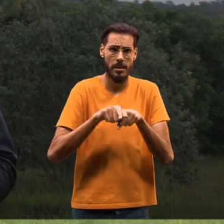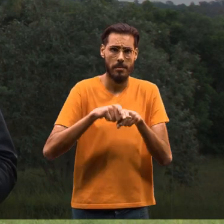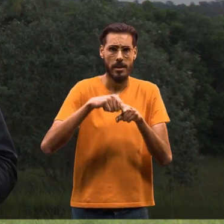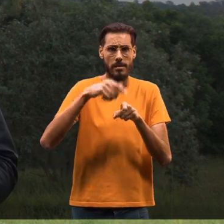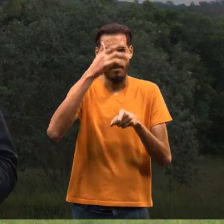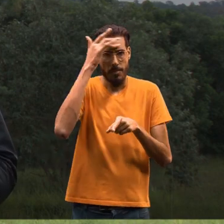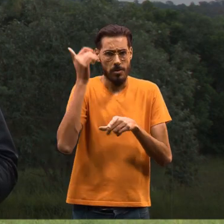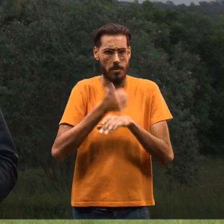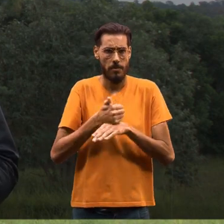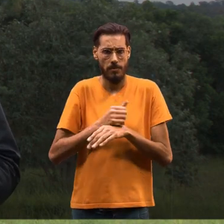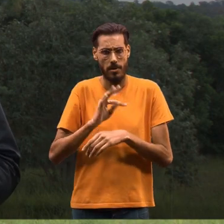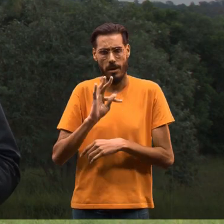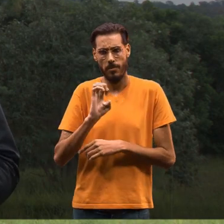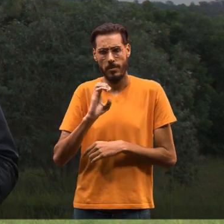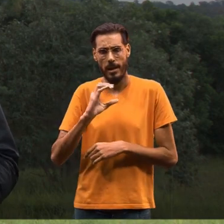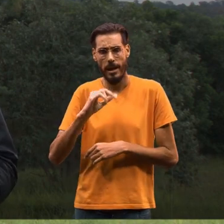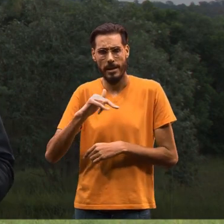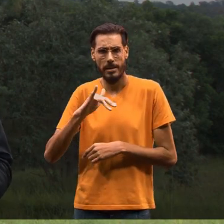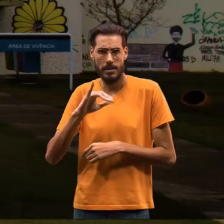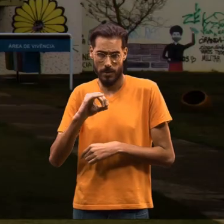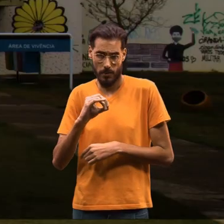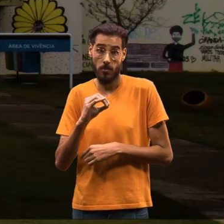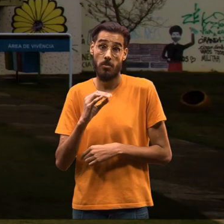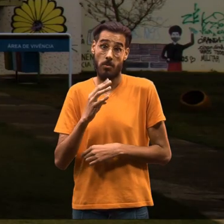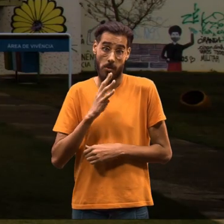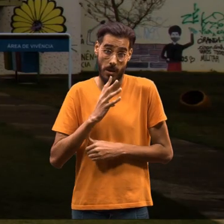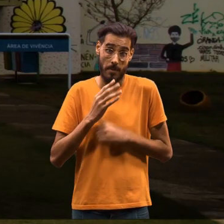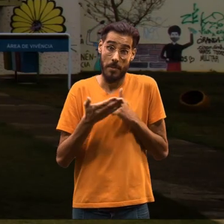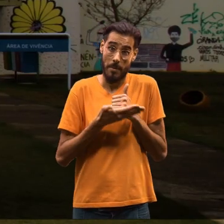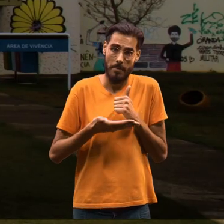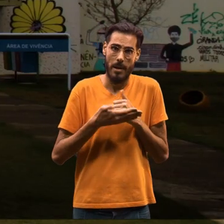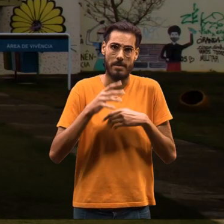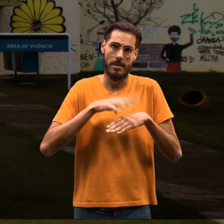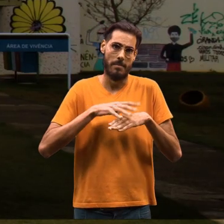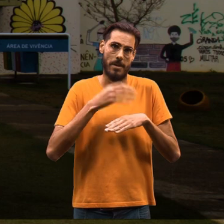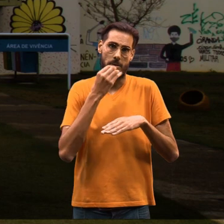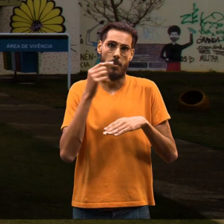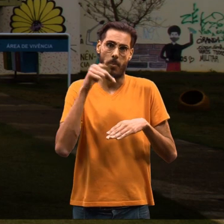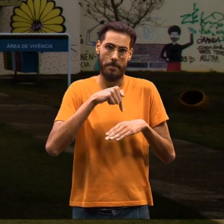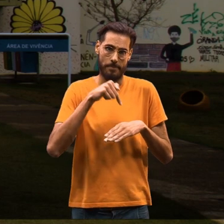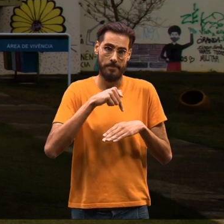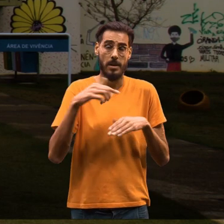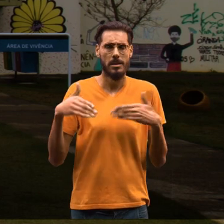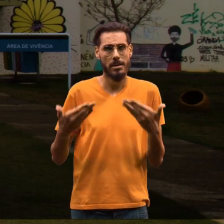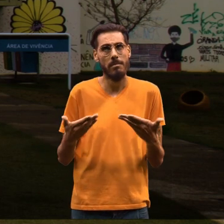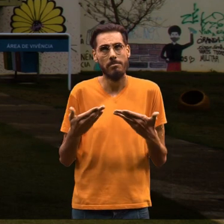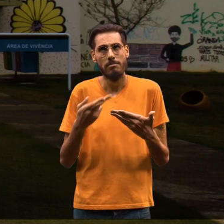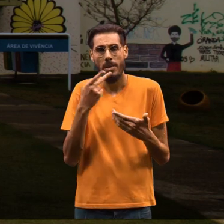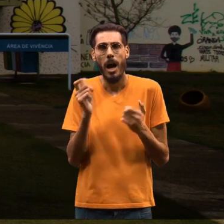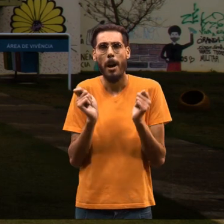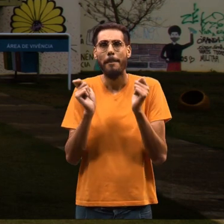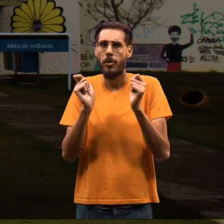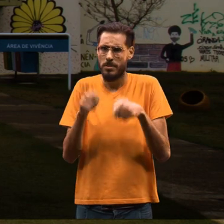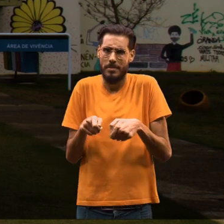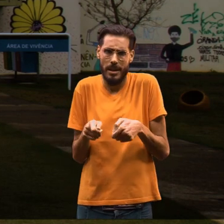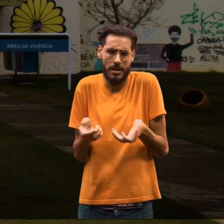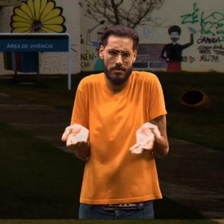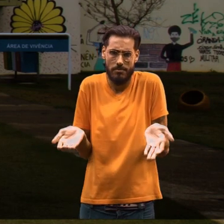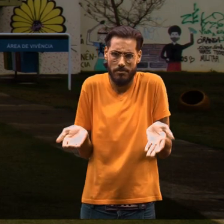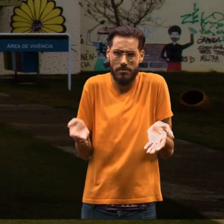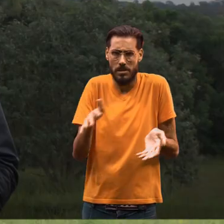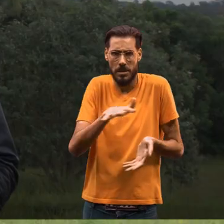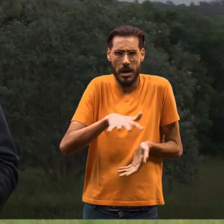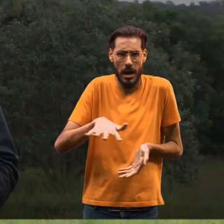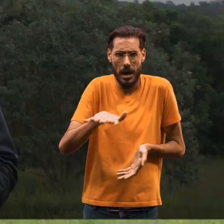também de técnicos que tenham um bom conhecimento de base matemática. Então, eu diria que há possibilidades